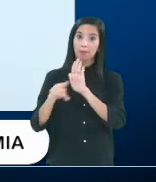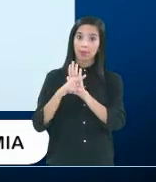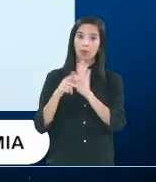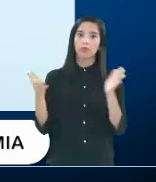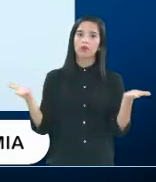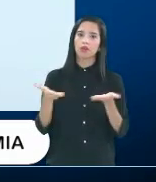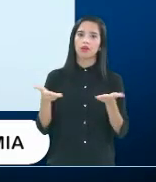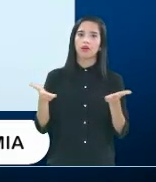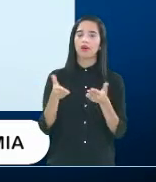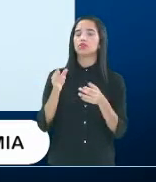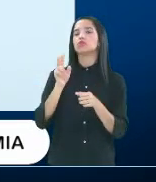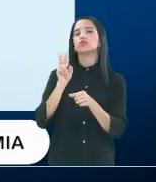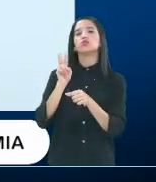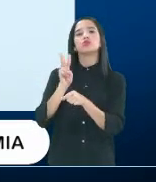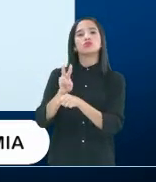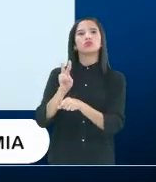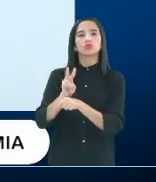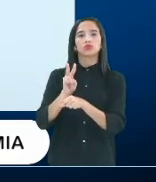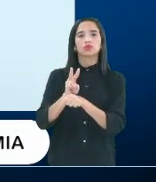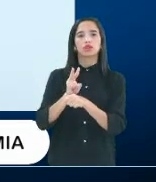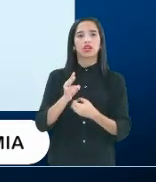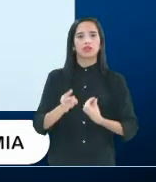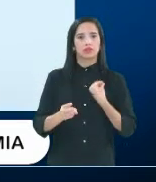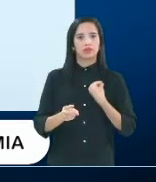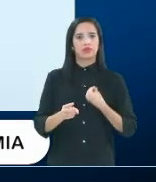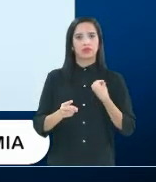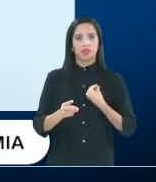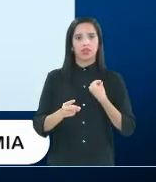de consultas, de sessões psicológicas